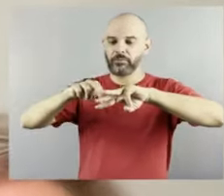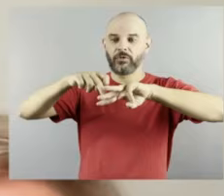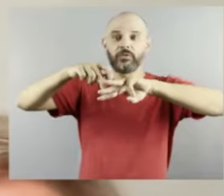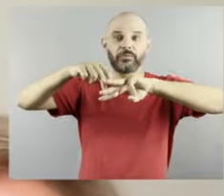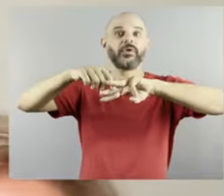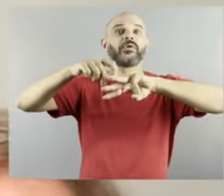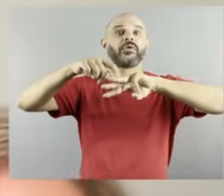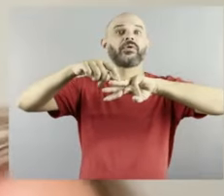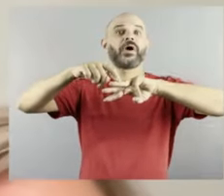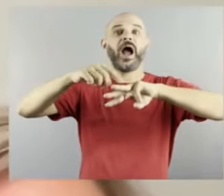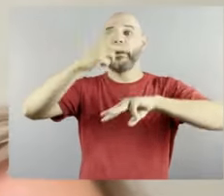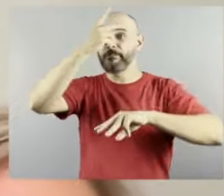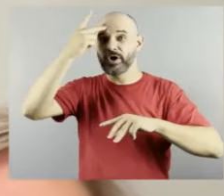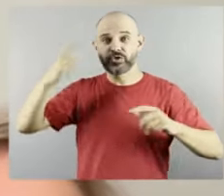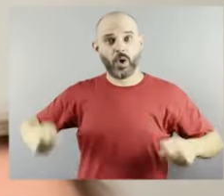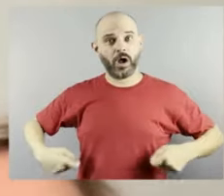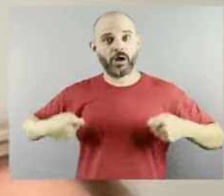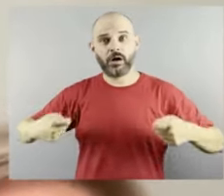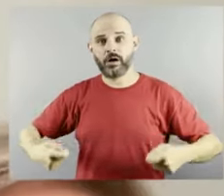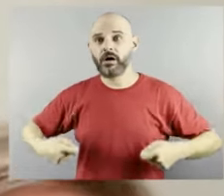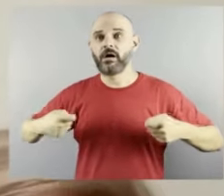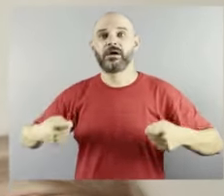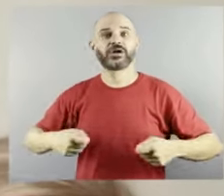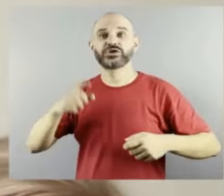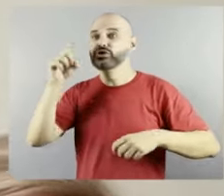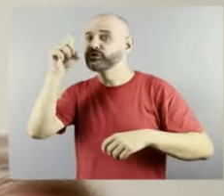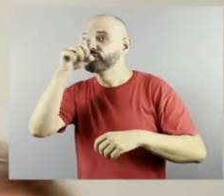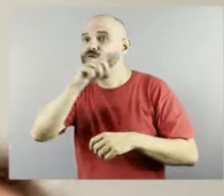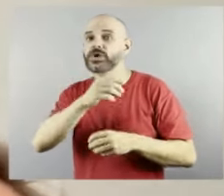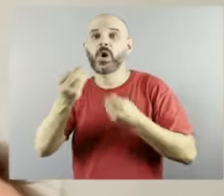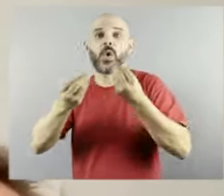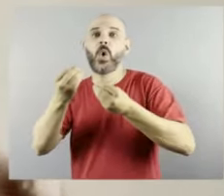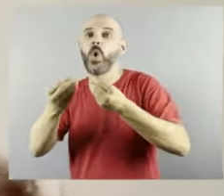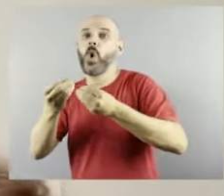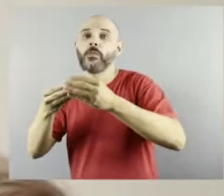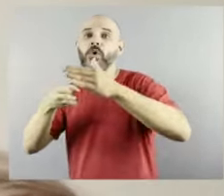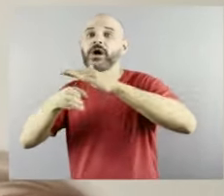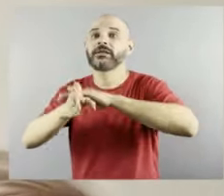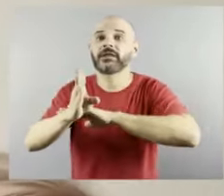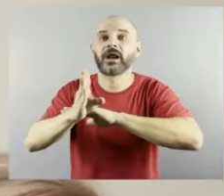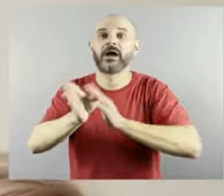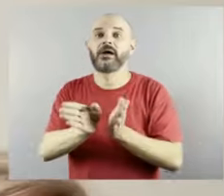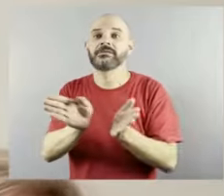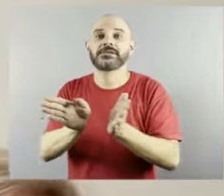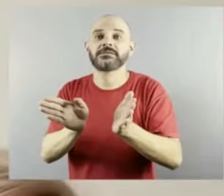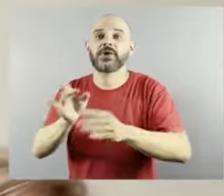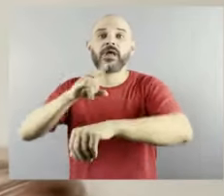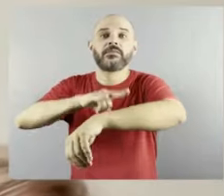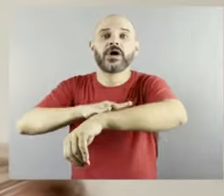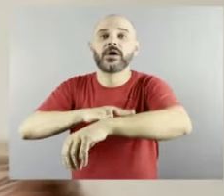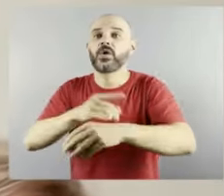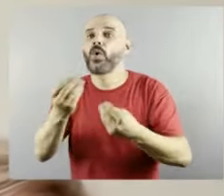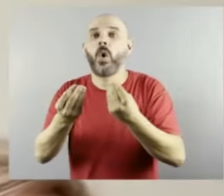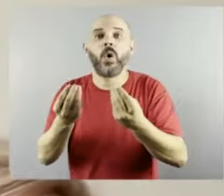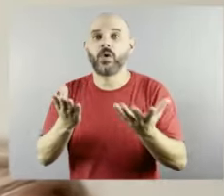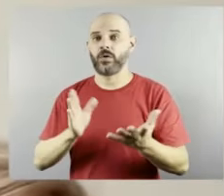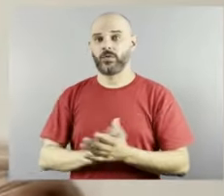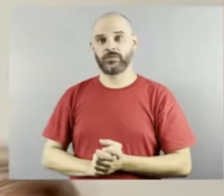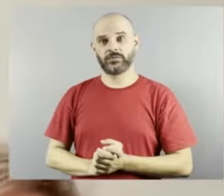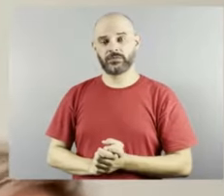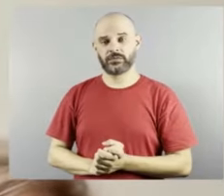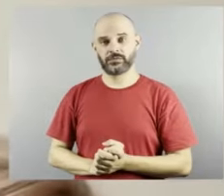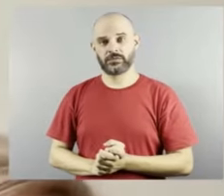espaços Eu tenho um banheiro acessível mas eu tenho um degrau então como é que a pessoa vai alcançar? Aconteceu conosco